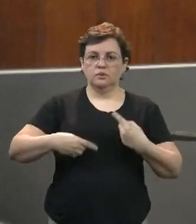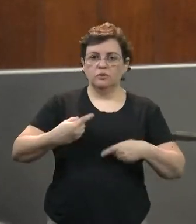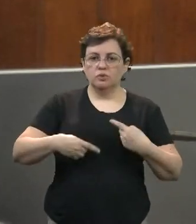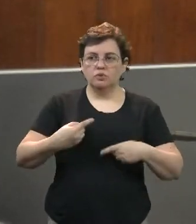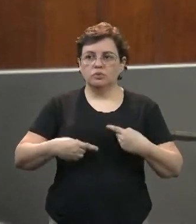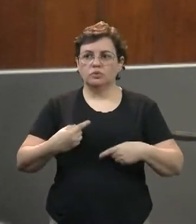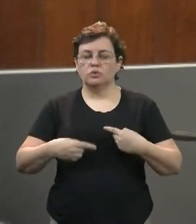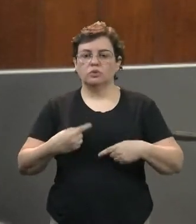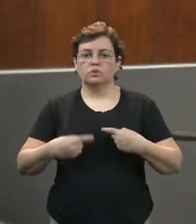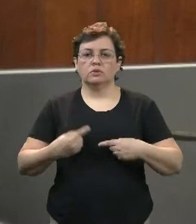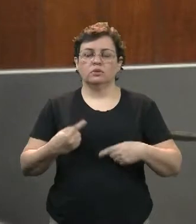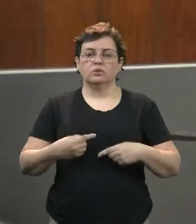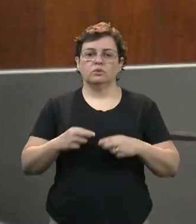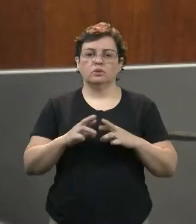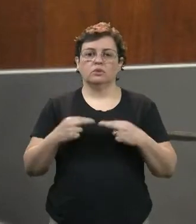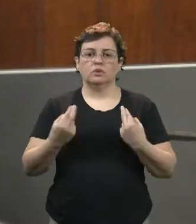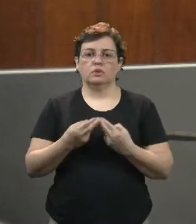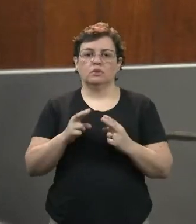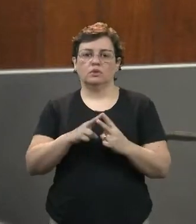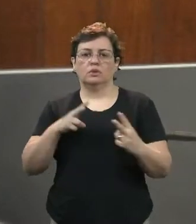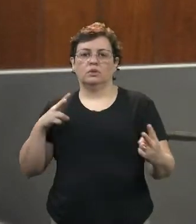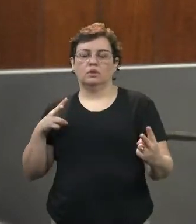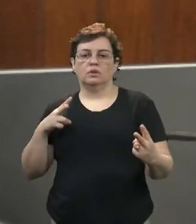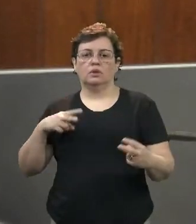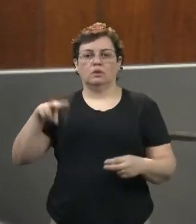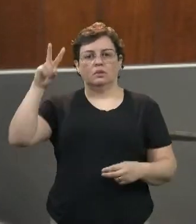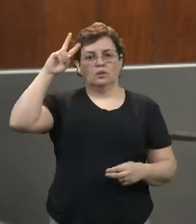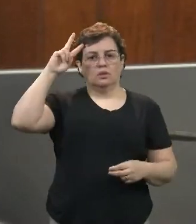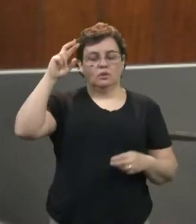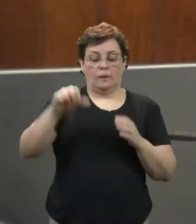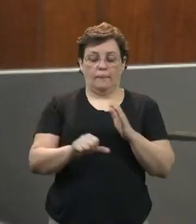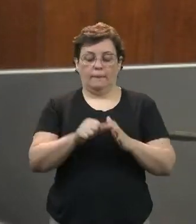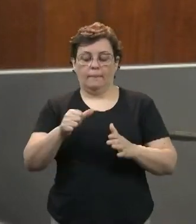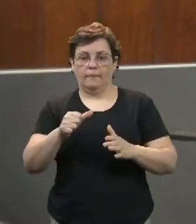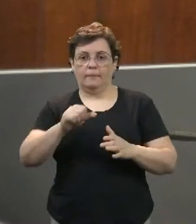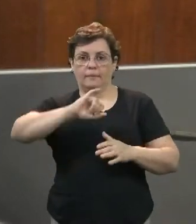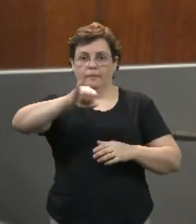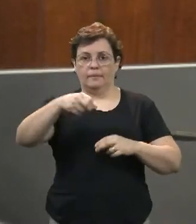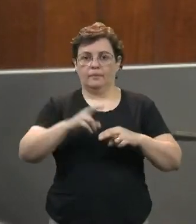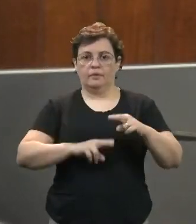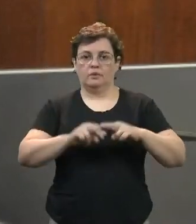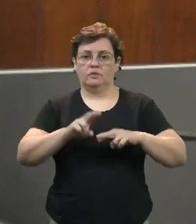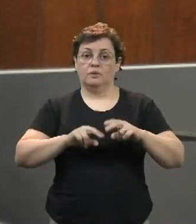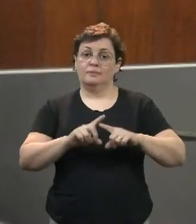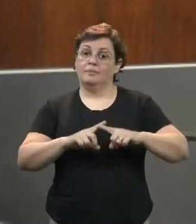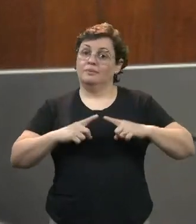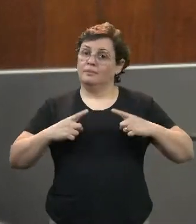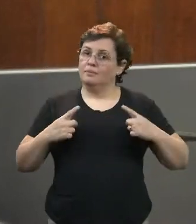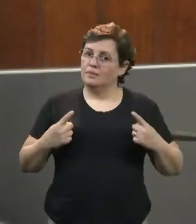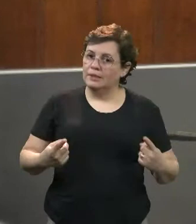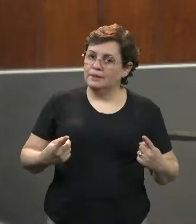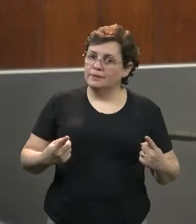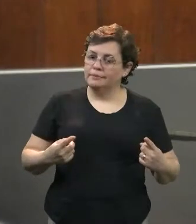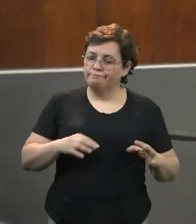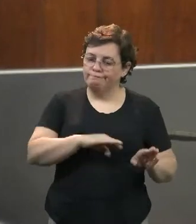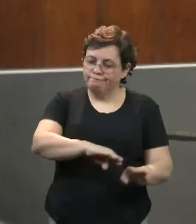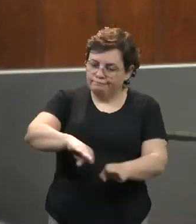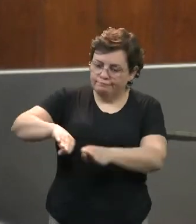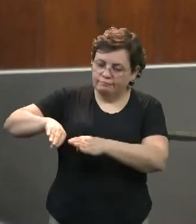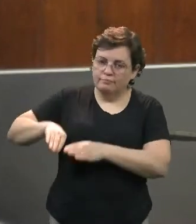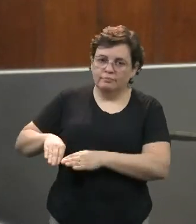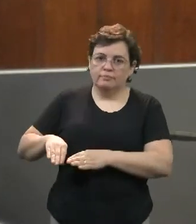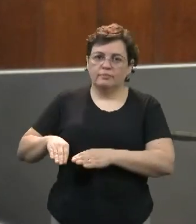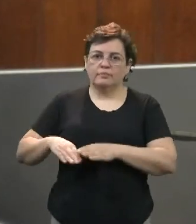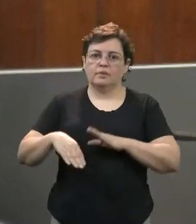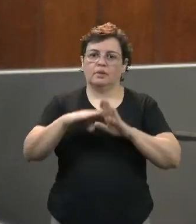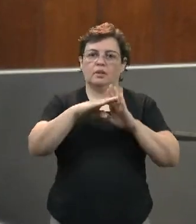remota, da segunda-feira, primeiro de junho. Contudo, acabou sendo retirado da pauta